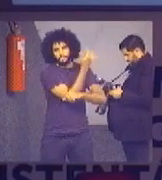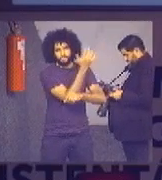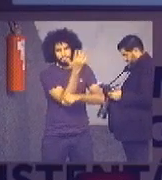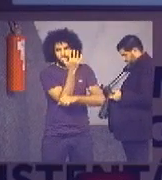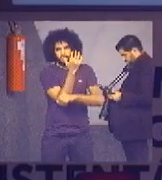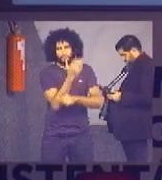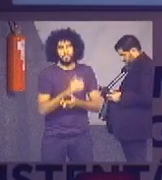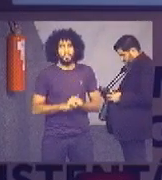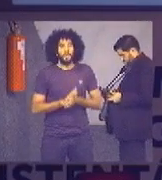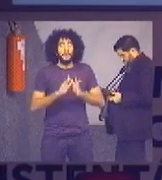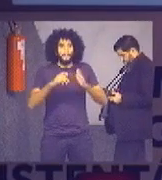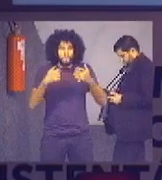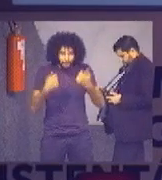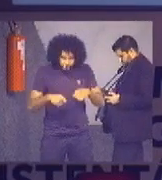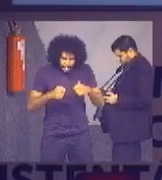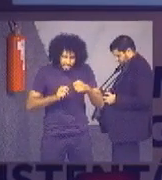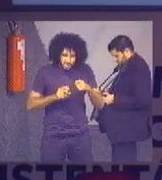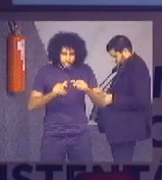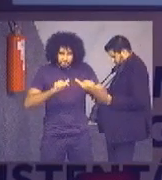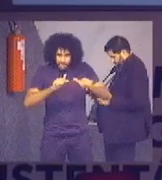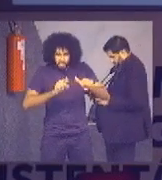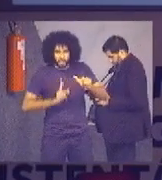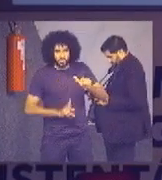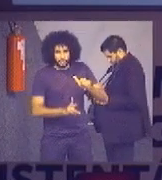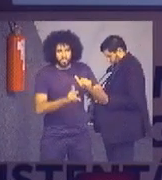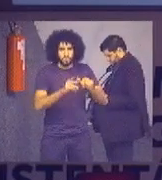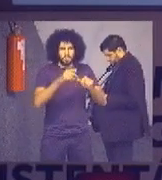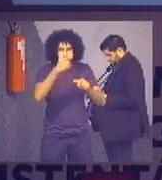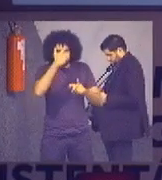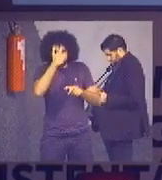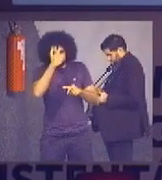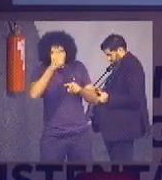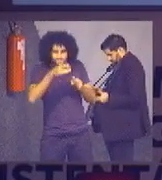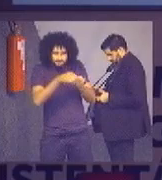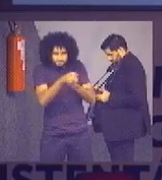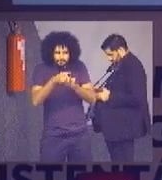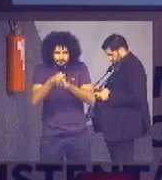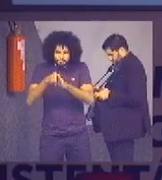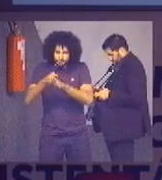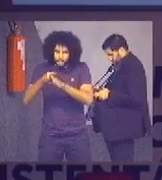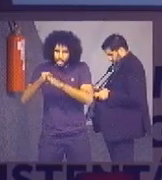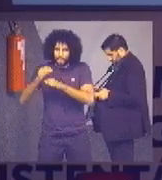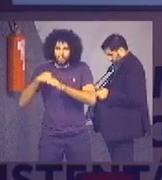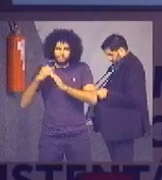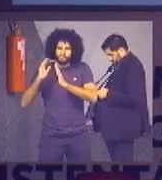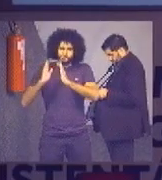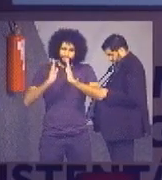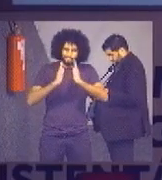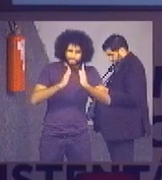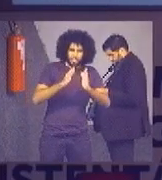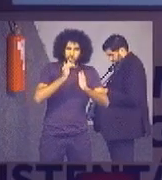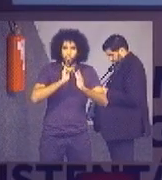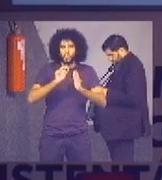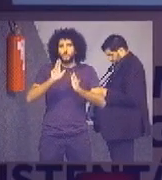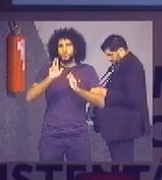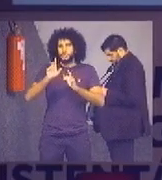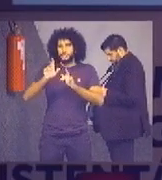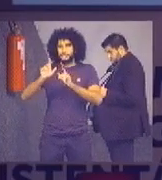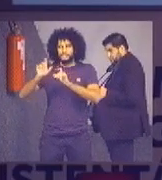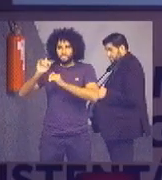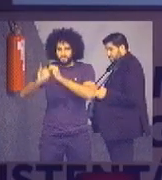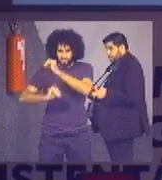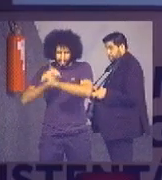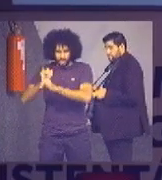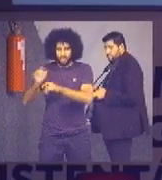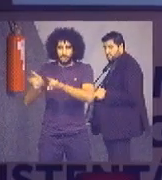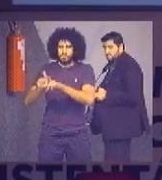continuar com esse trabalho de conscientização, que ainda com o processo de jurisprudência eletrônico, com o SEI, muita gente usa o